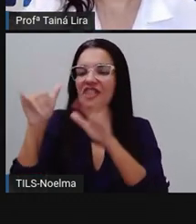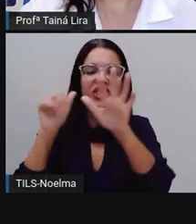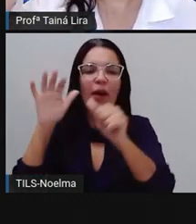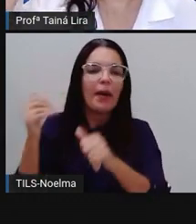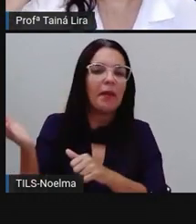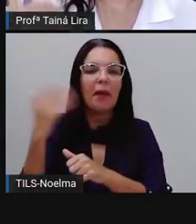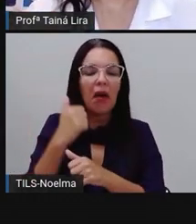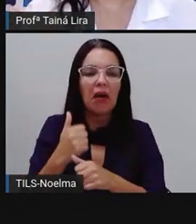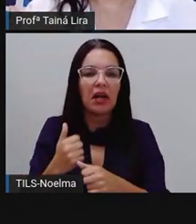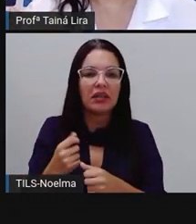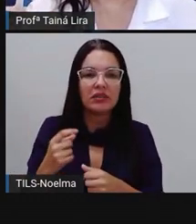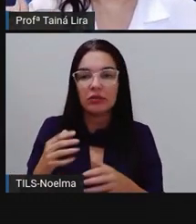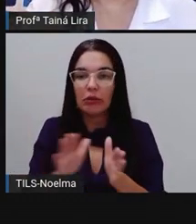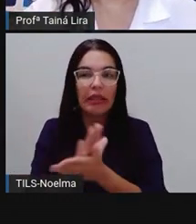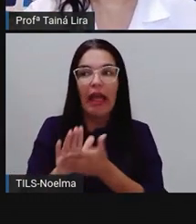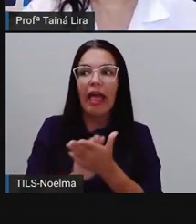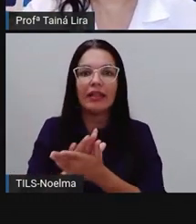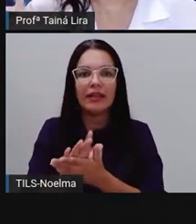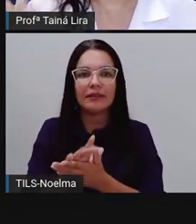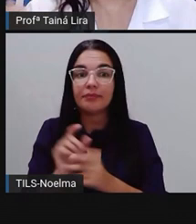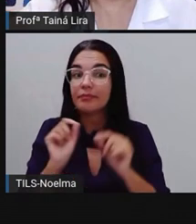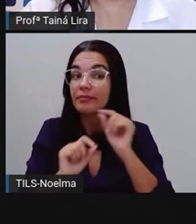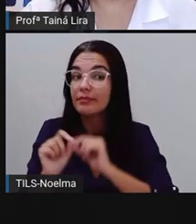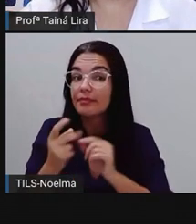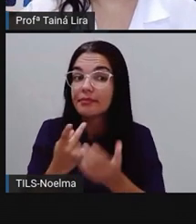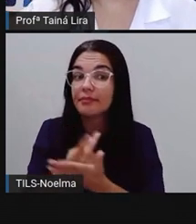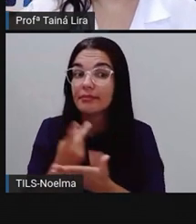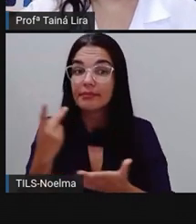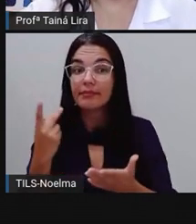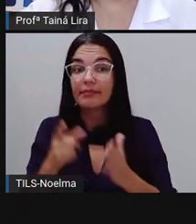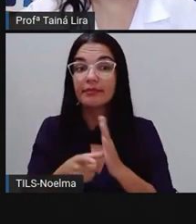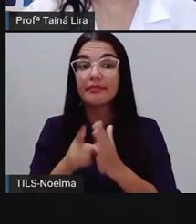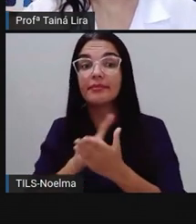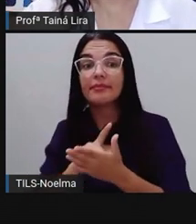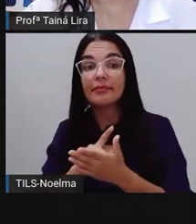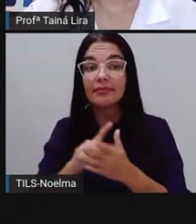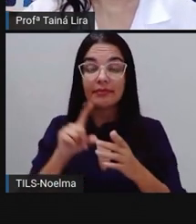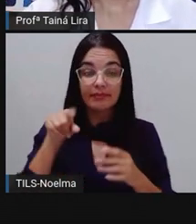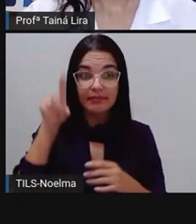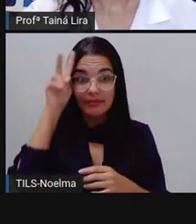Aconteceu alguma coisa antes. Quem lembra? O a lebre estava fazendo com ela?